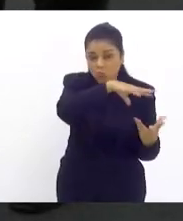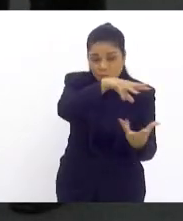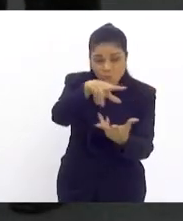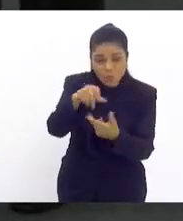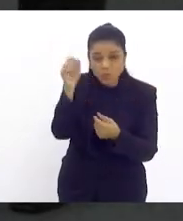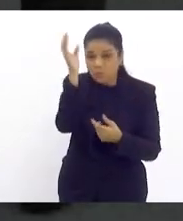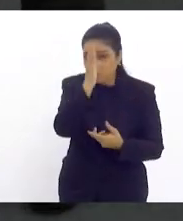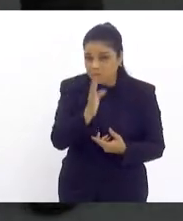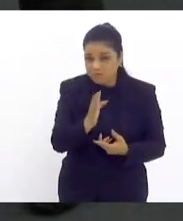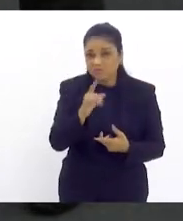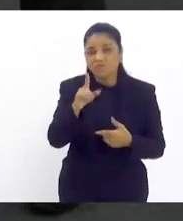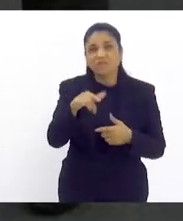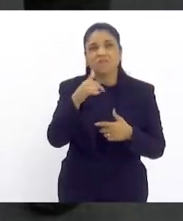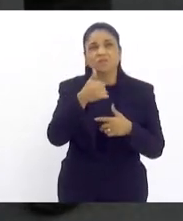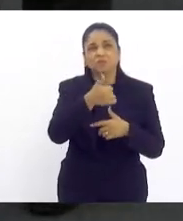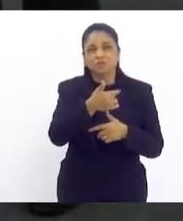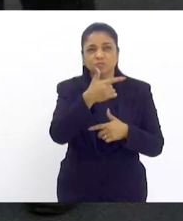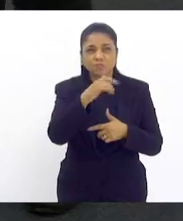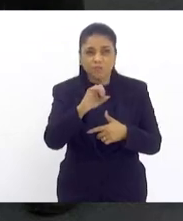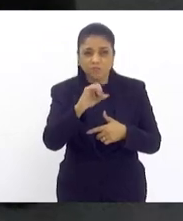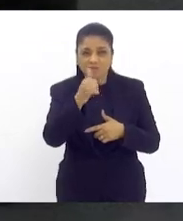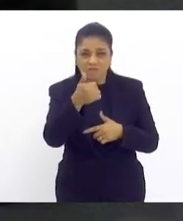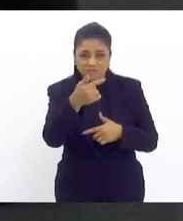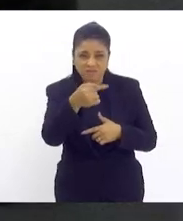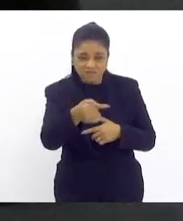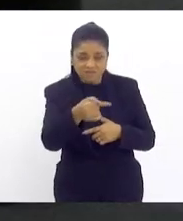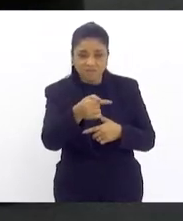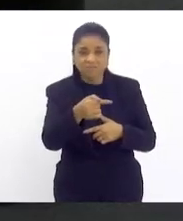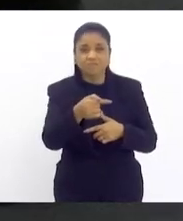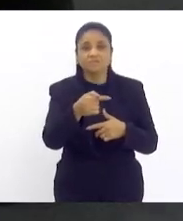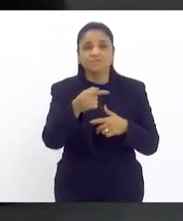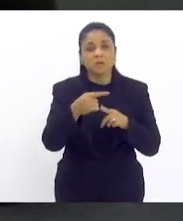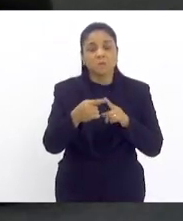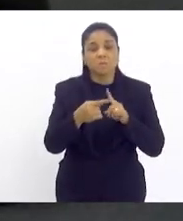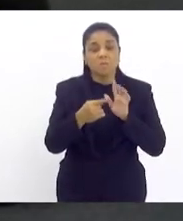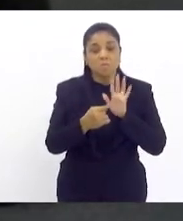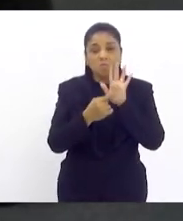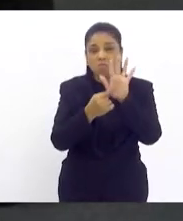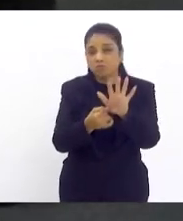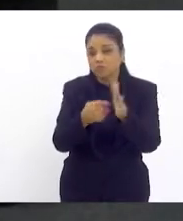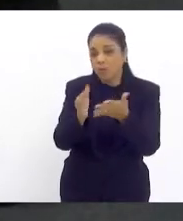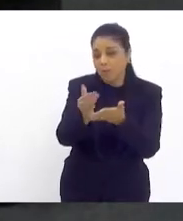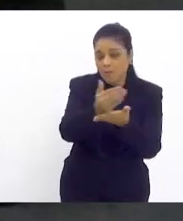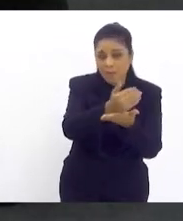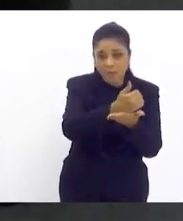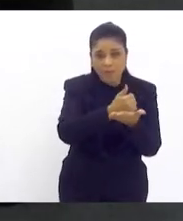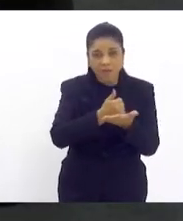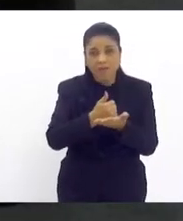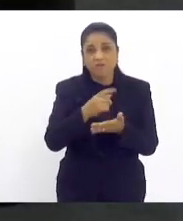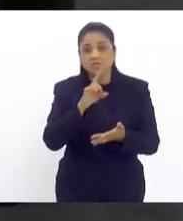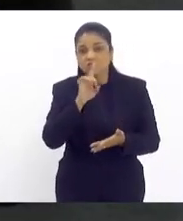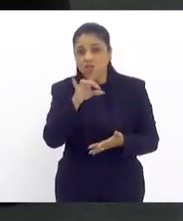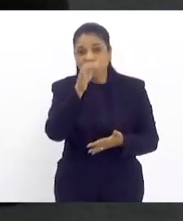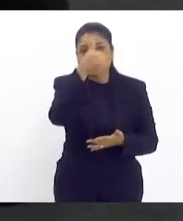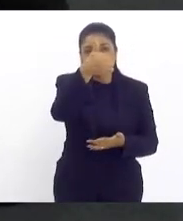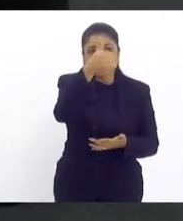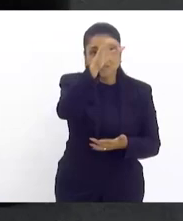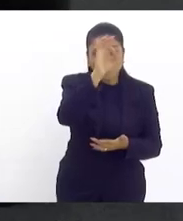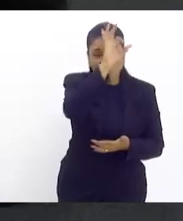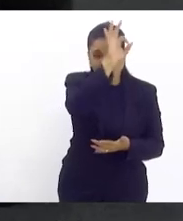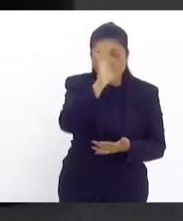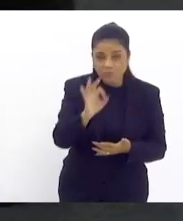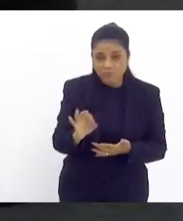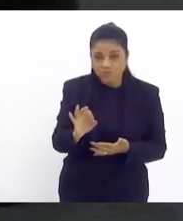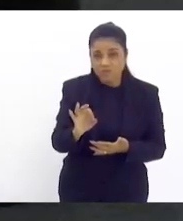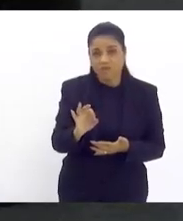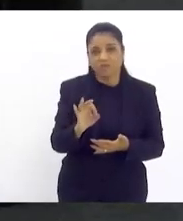2017, identificou que as mulheres são proprietárias apenas, deputada Tiaju, de 19%, enquanto os